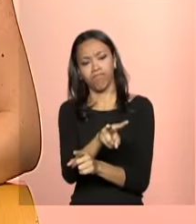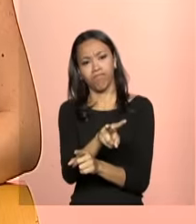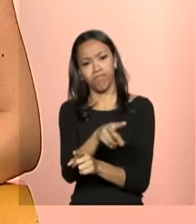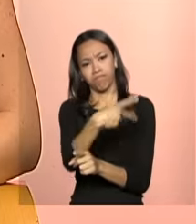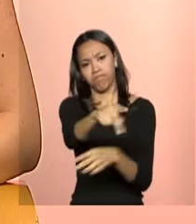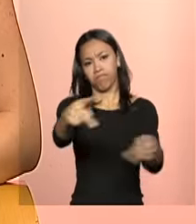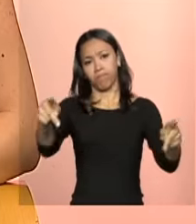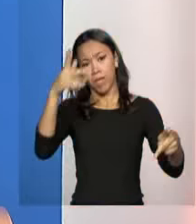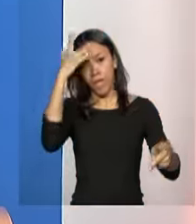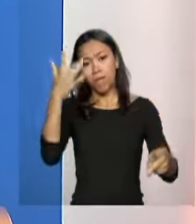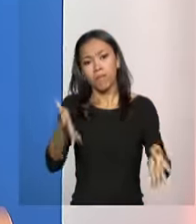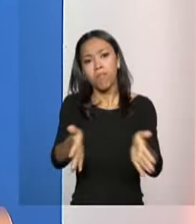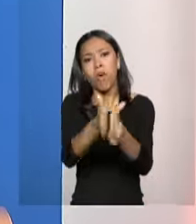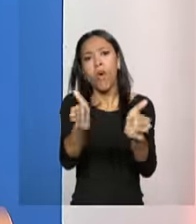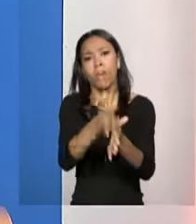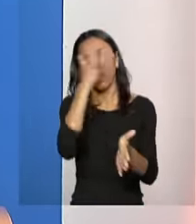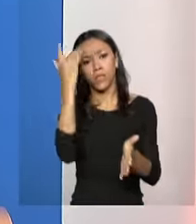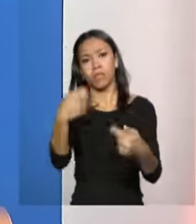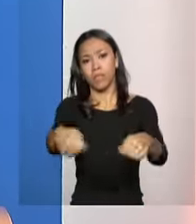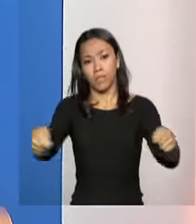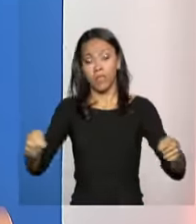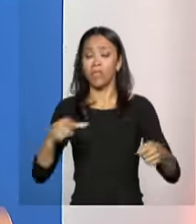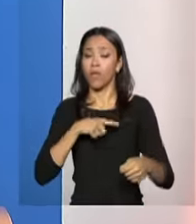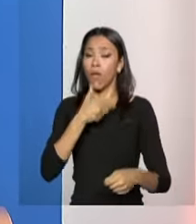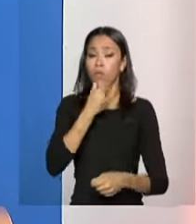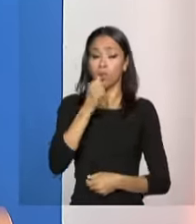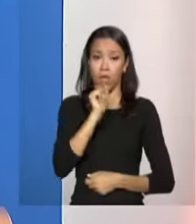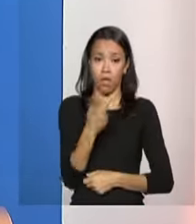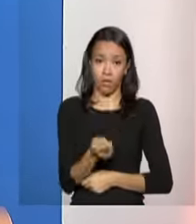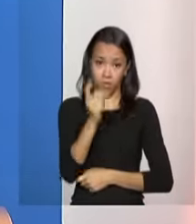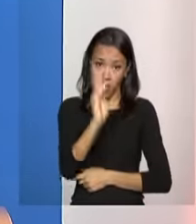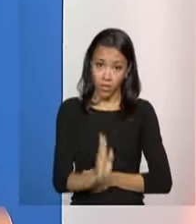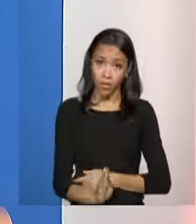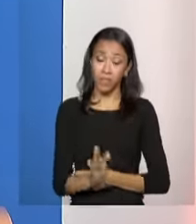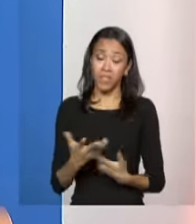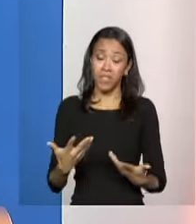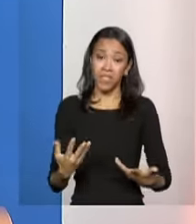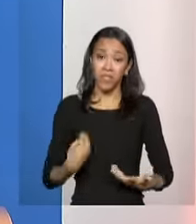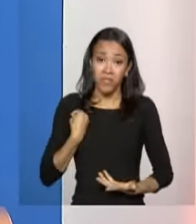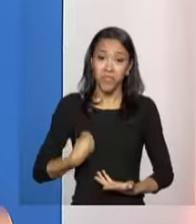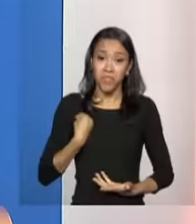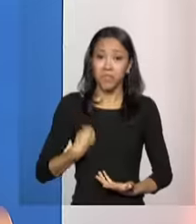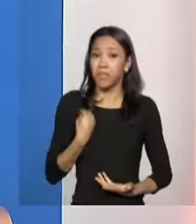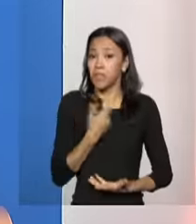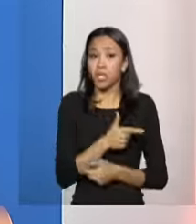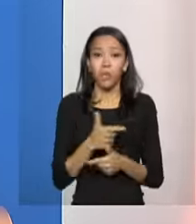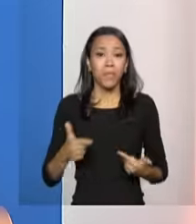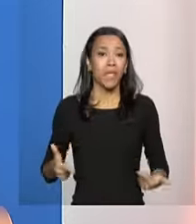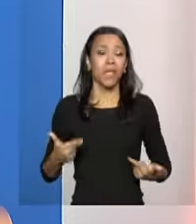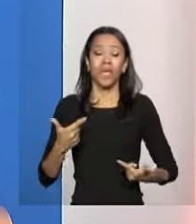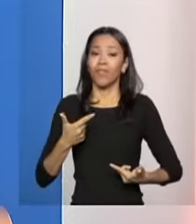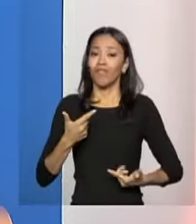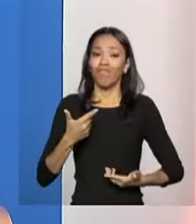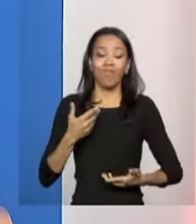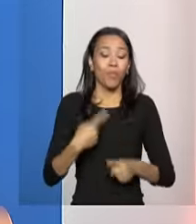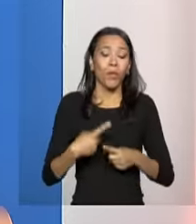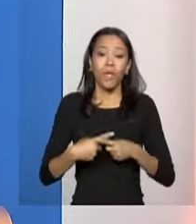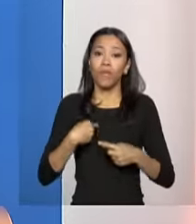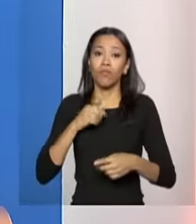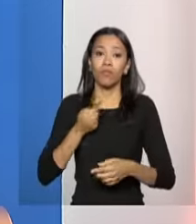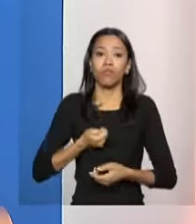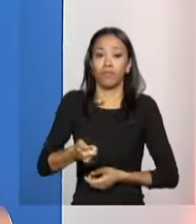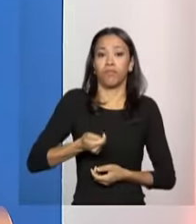Então, existem cidadãos e cidadãs no Brasil que vivem em situação de desproteção porque não contribuíram com a previdência